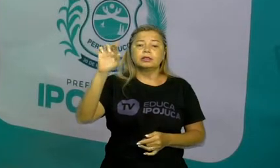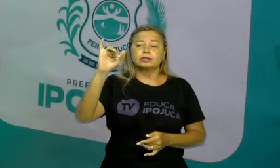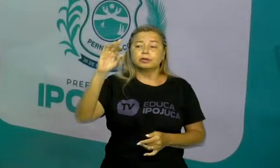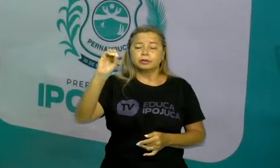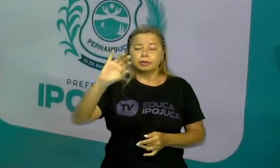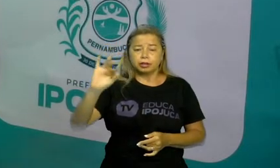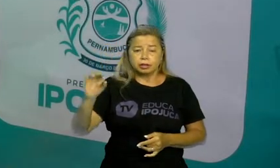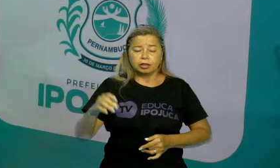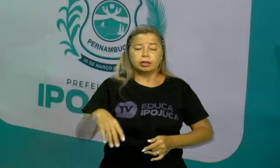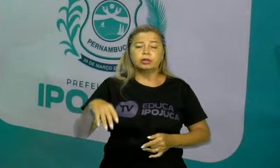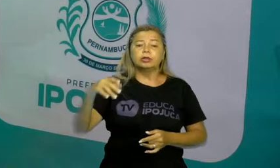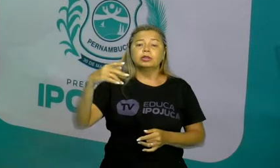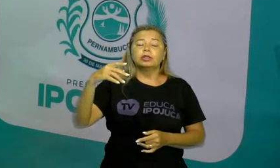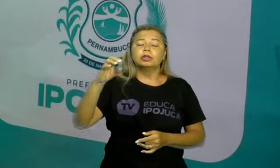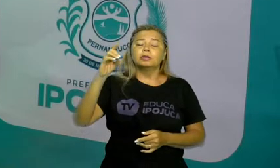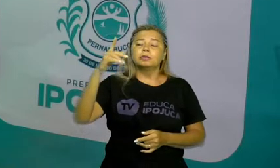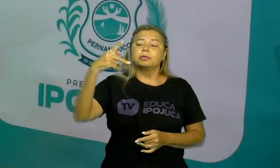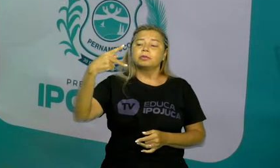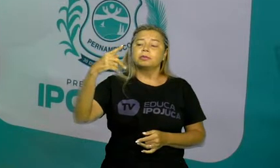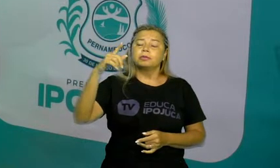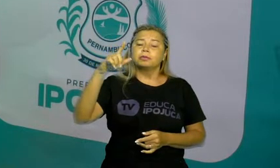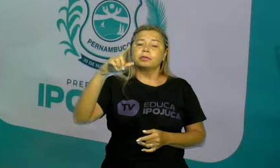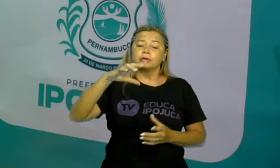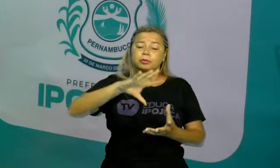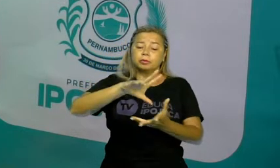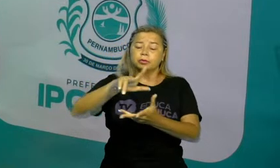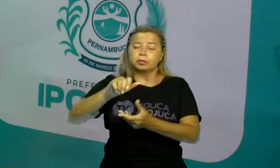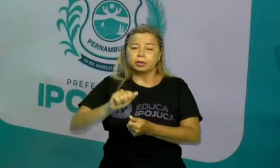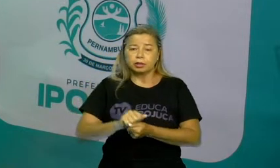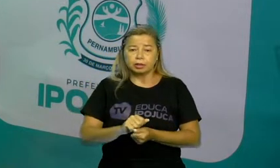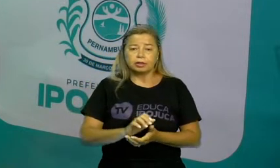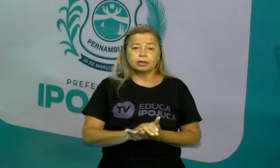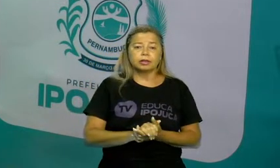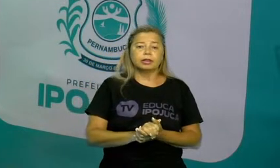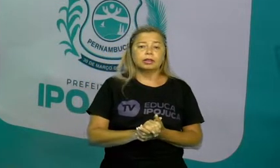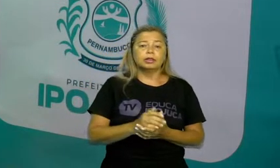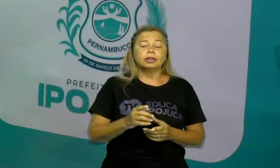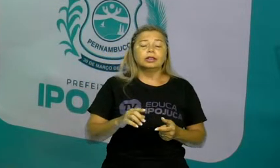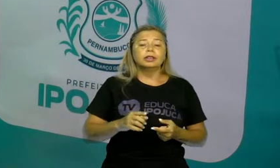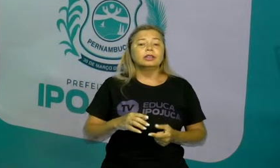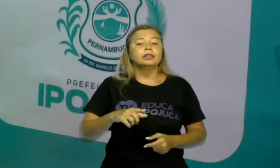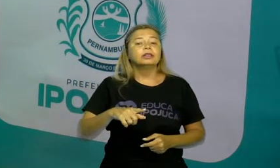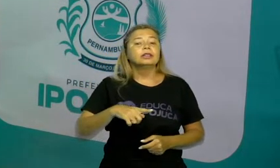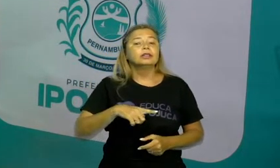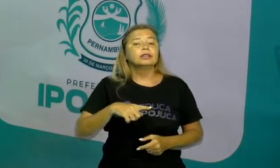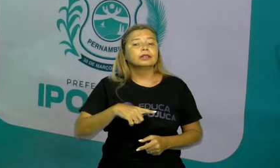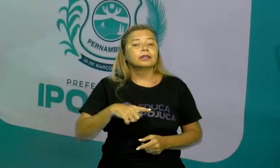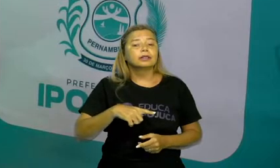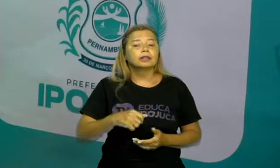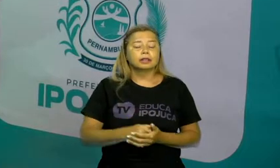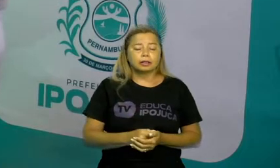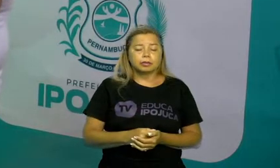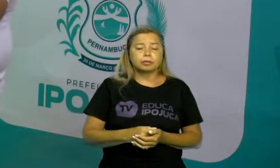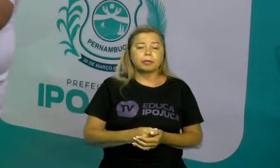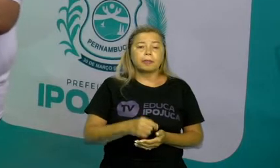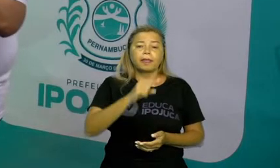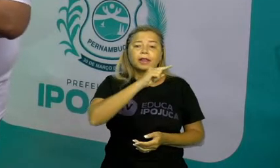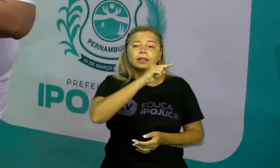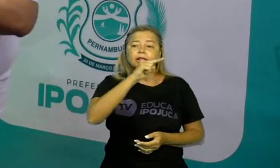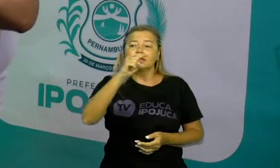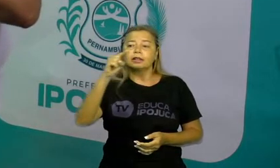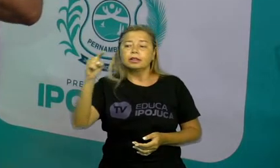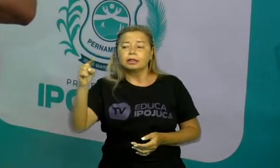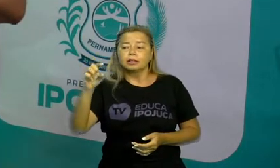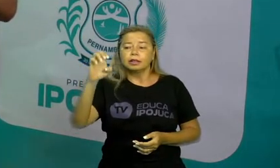o planisfério, a linha do Equador e aqui nós temos o Brasil. O Brasil